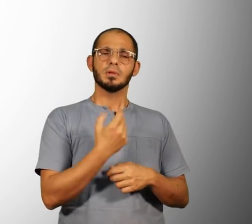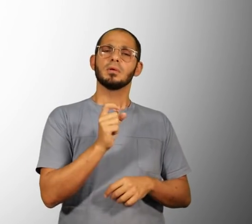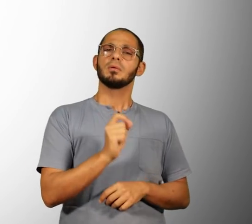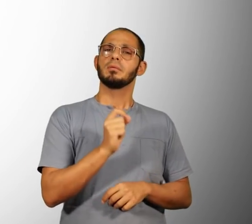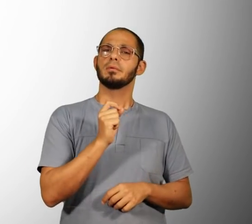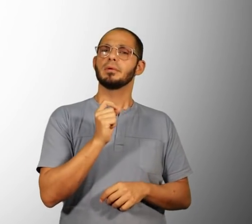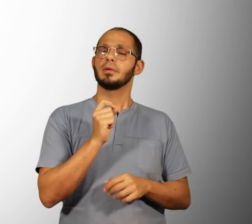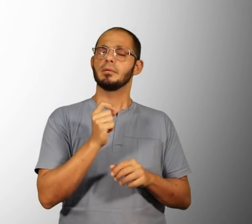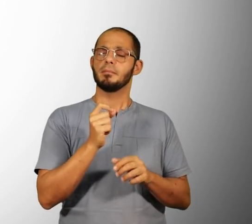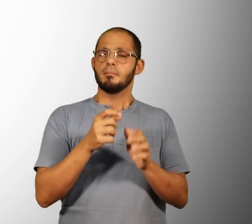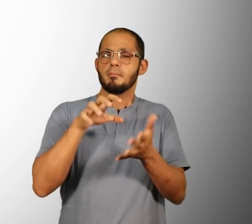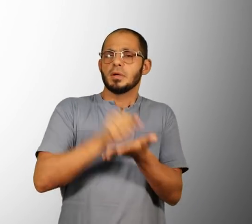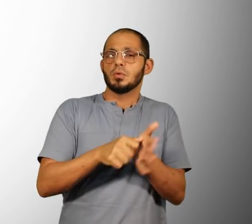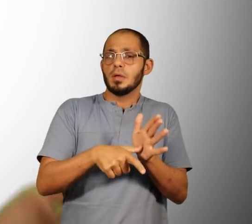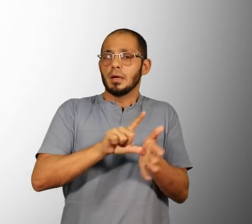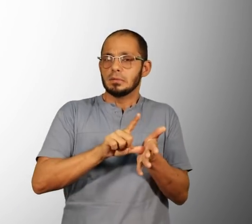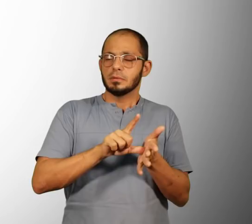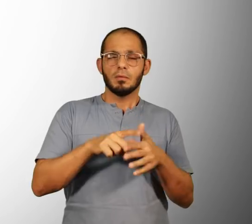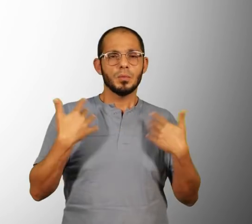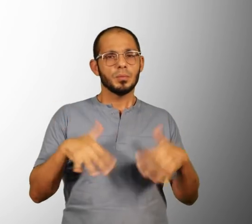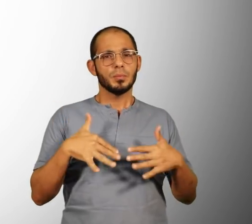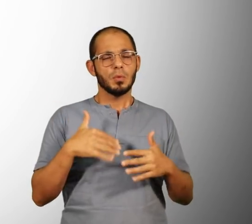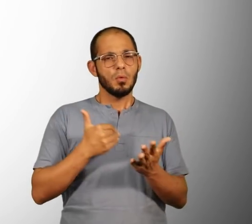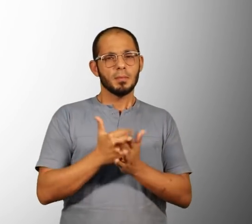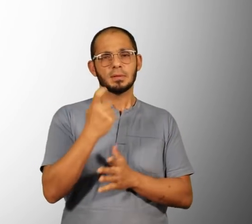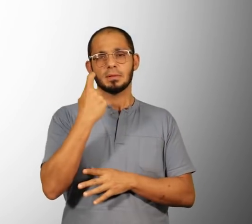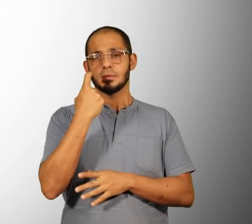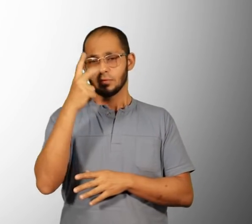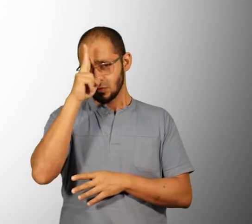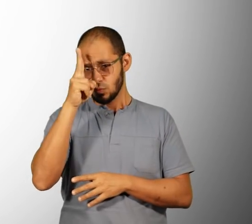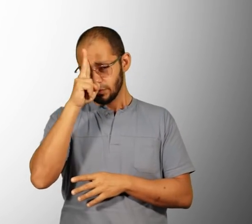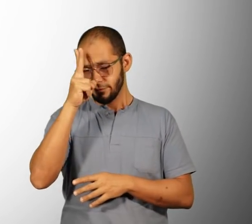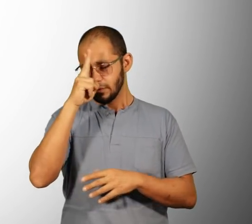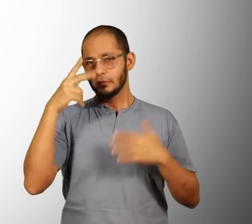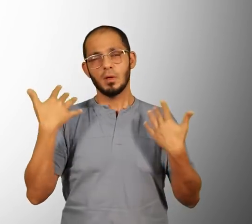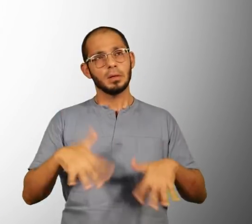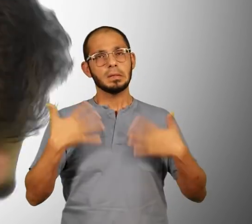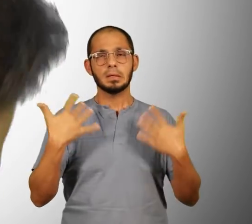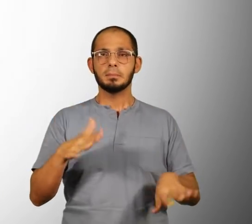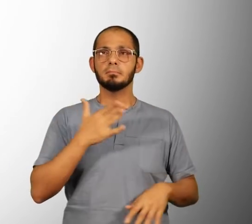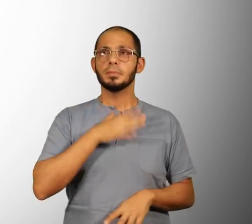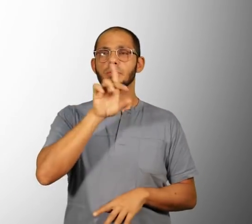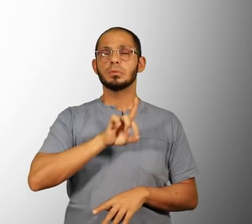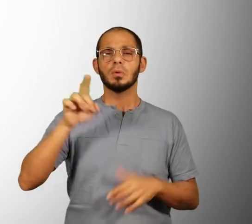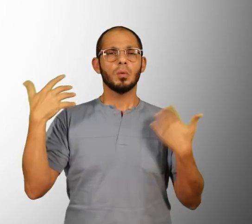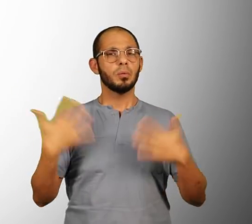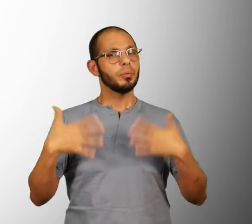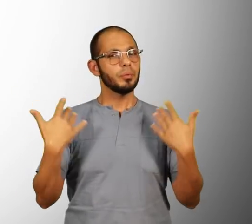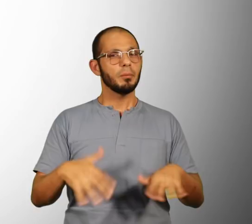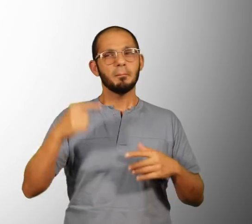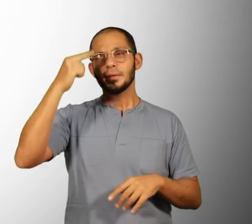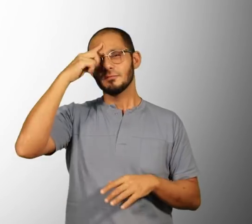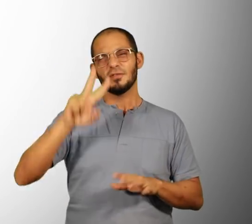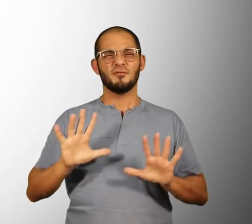e a sua matrícula na sexta e sua aula começa na segunda. Aí eu falei assim, meu Deus do céu! Eu falei assim, caraca, mano, isso